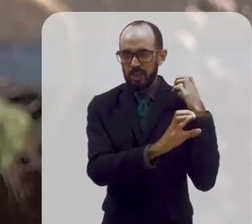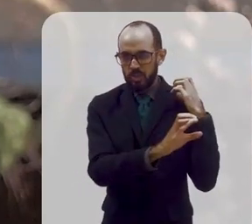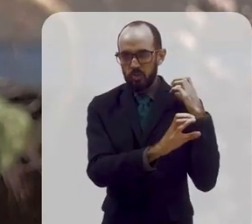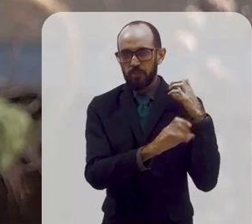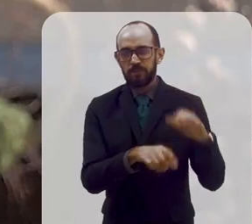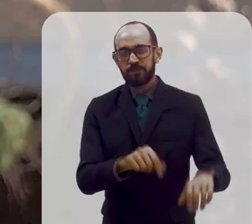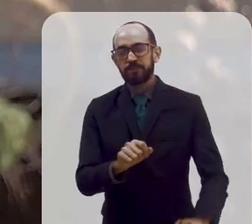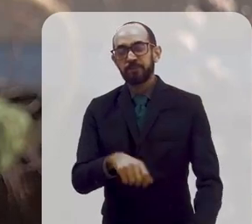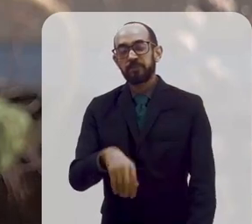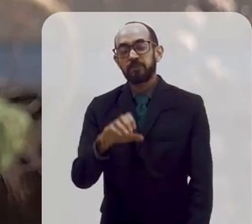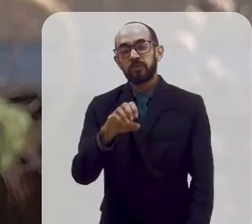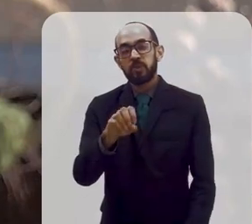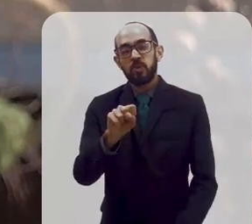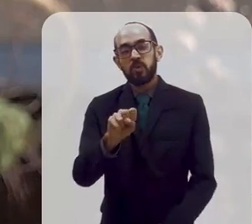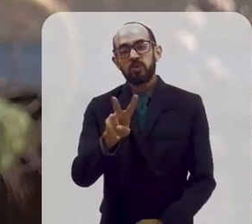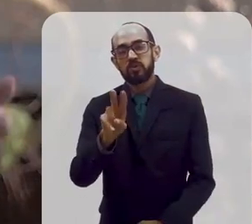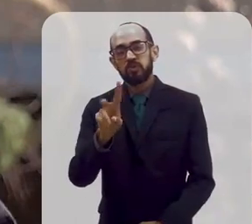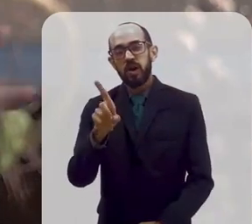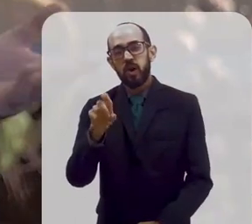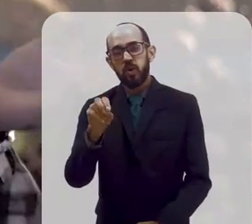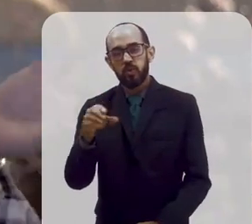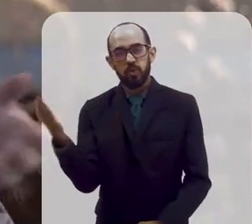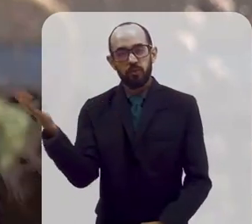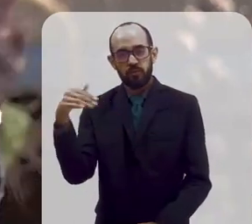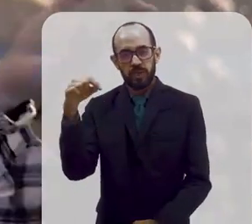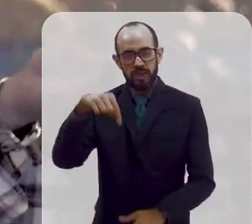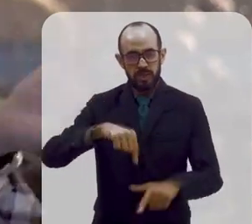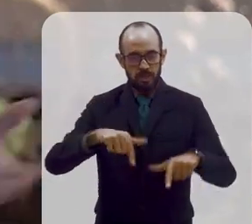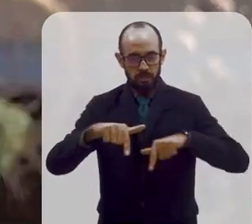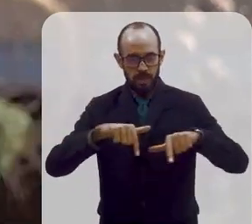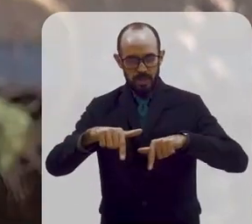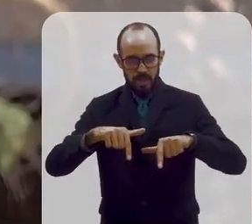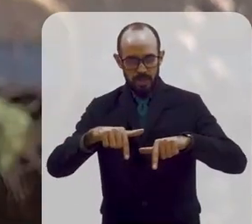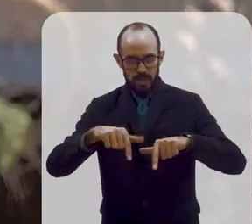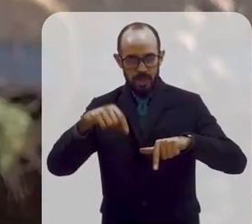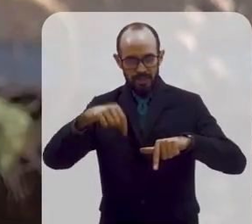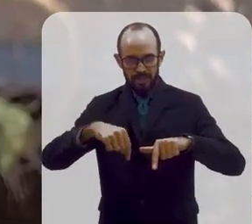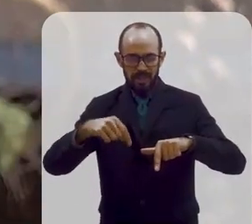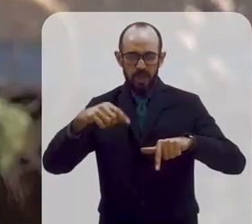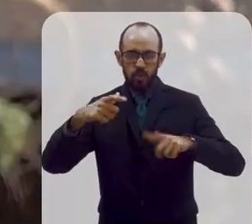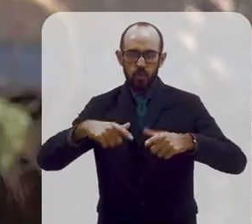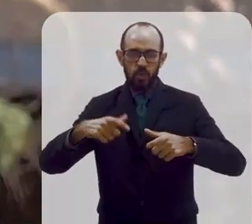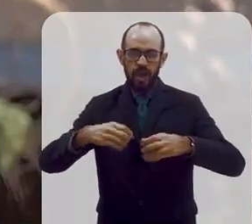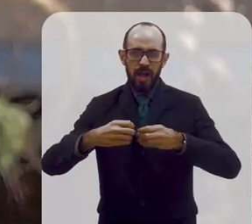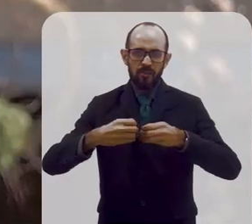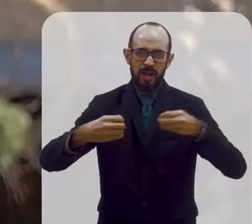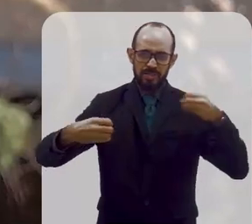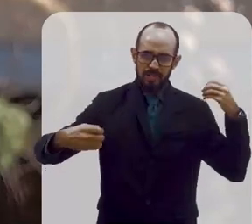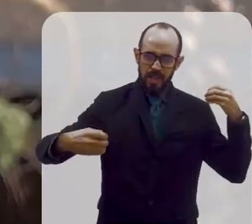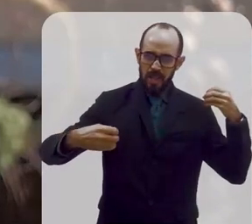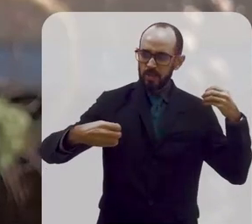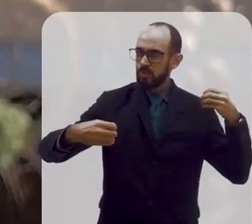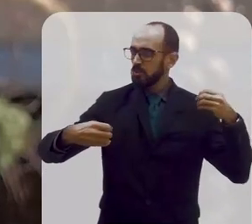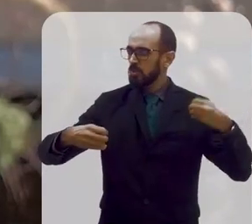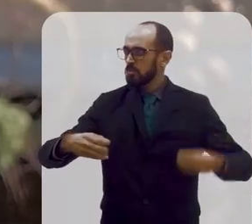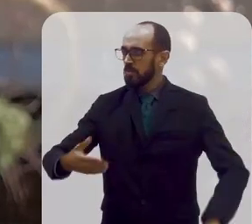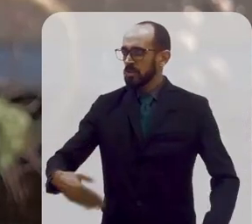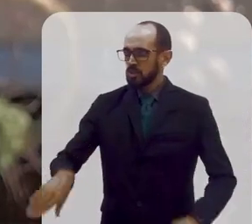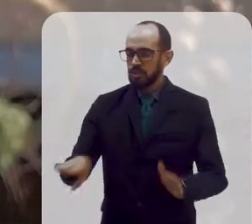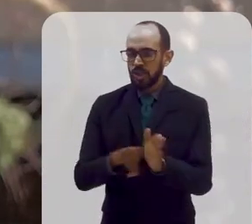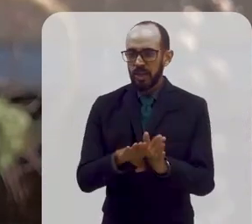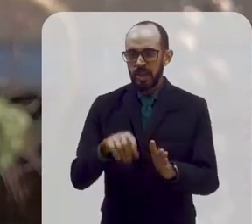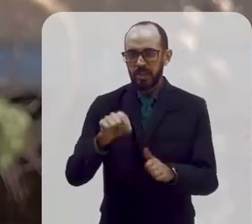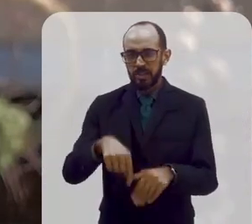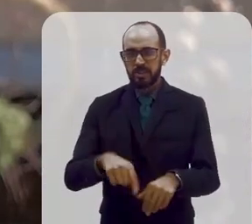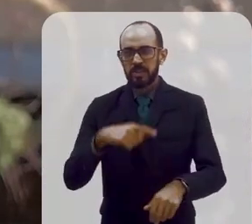O Oswaldo Cruz, ele vinha para cá. Bom, como eu falei, aqui era uma região afastada e você chegava aqui praticamente de